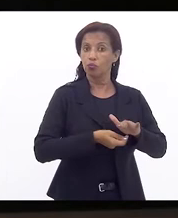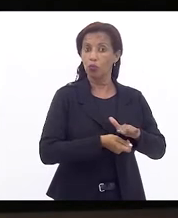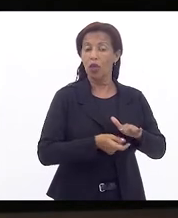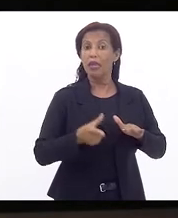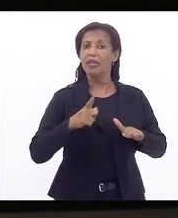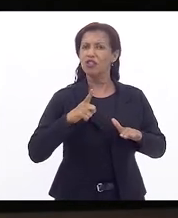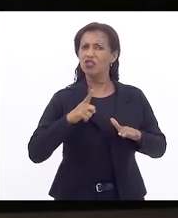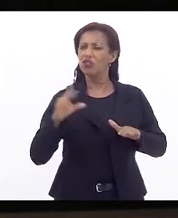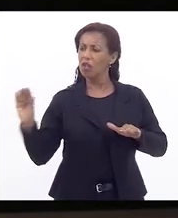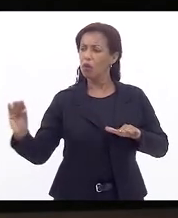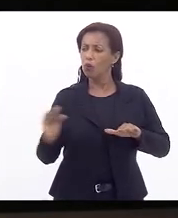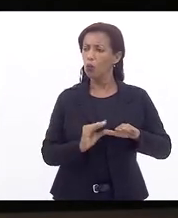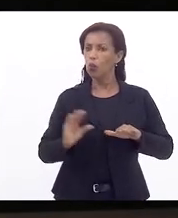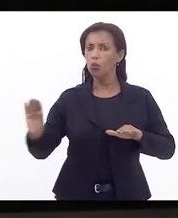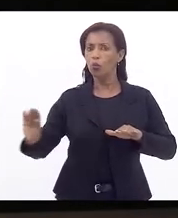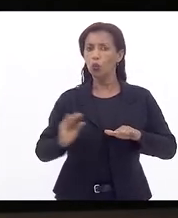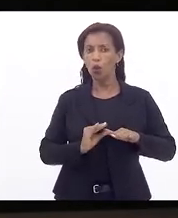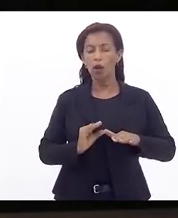recebido